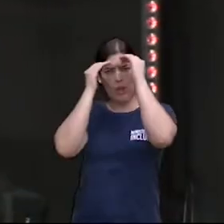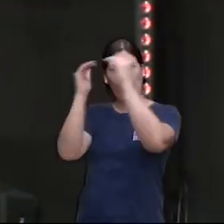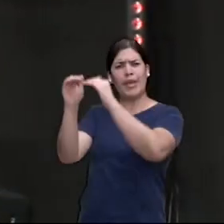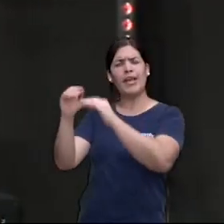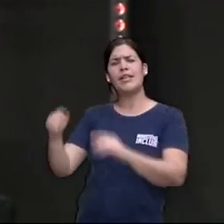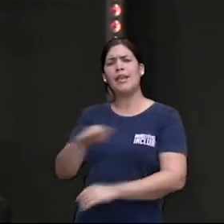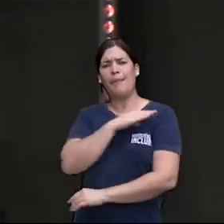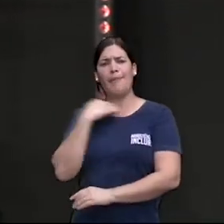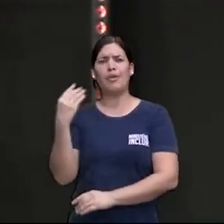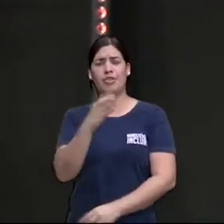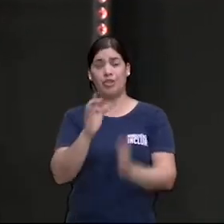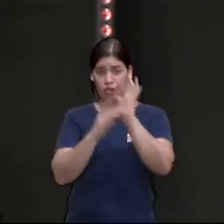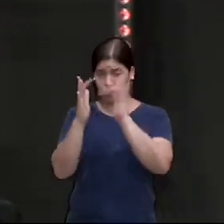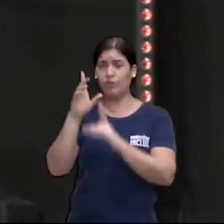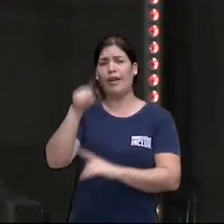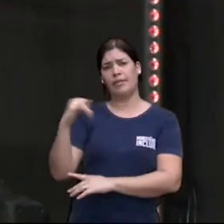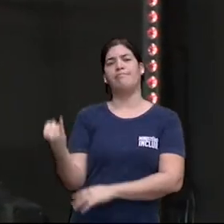Jesus importa.